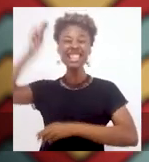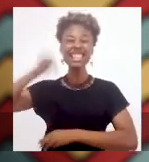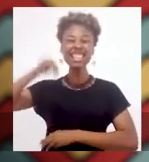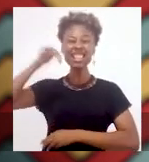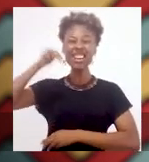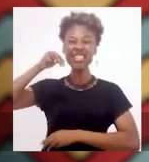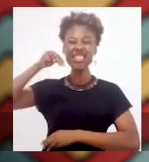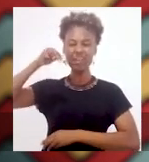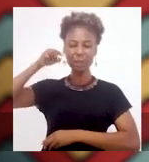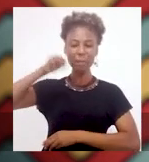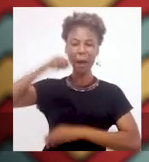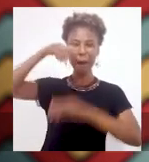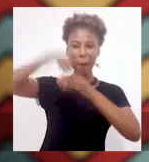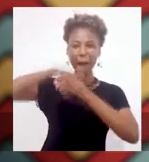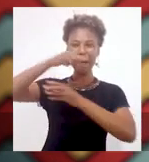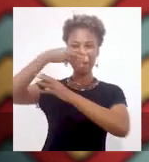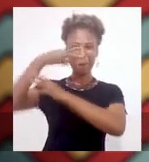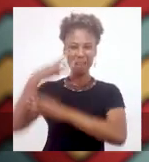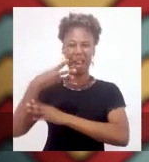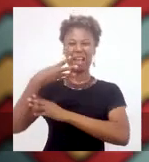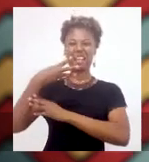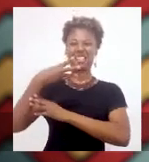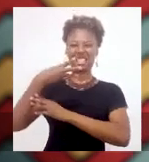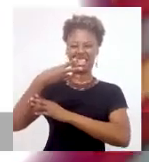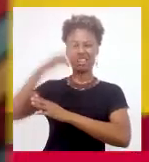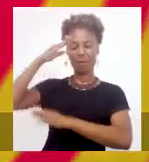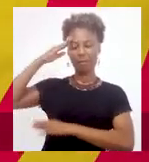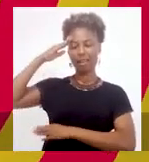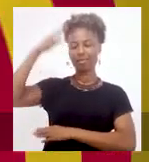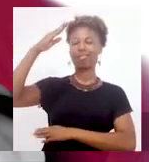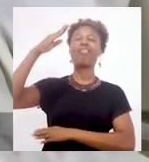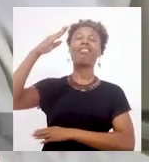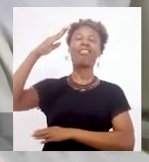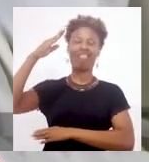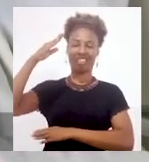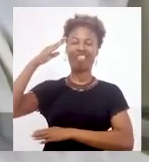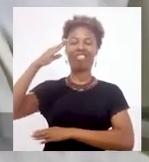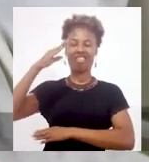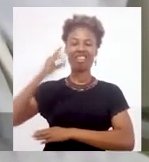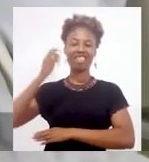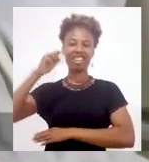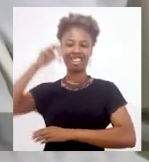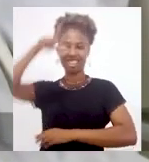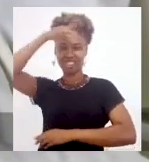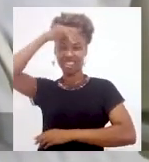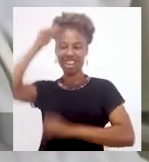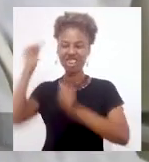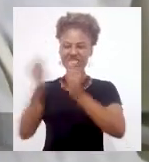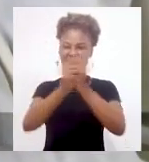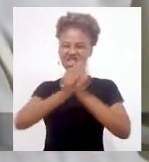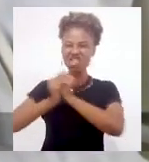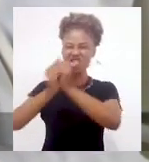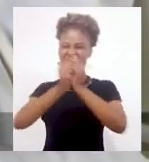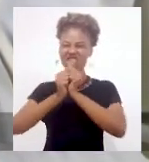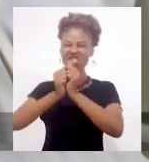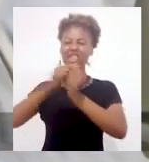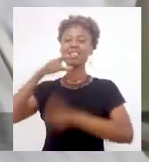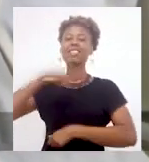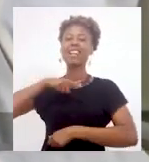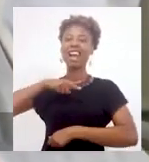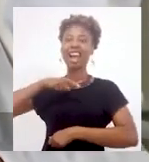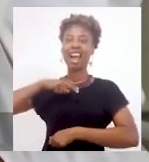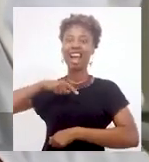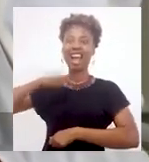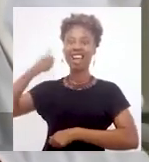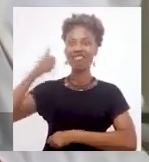apertar 13 e eleger Major Denise Prefeito. Juntos, chegaremos ao segundo turno. Juntos,